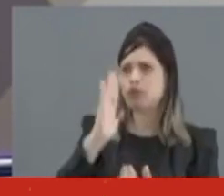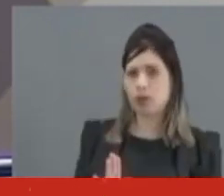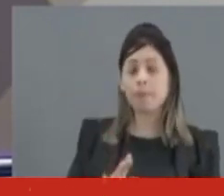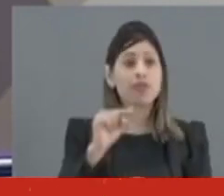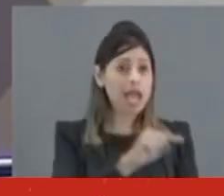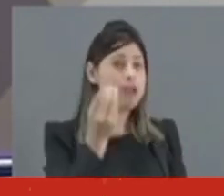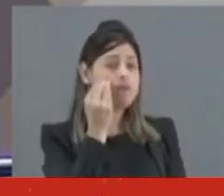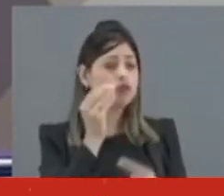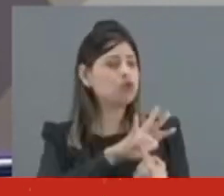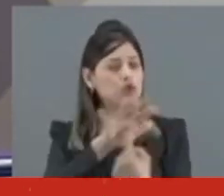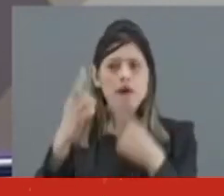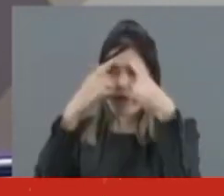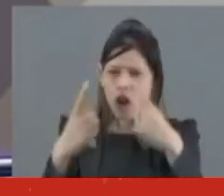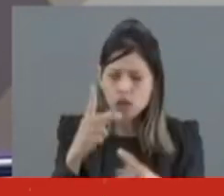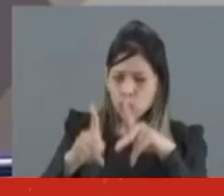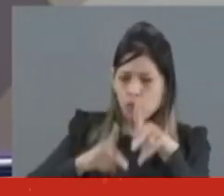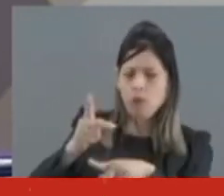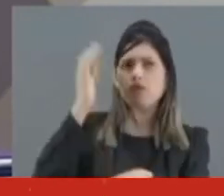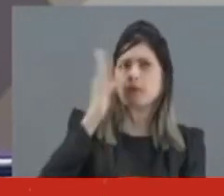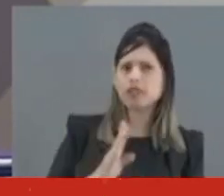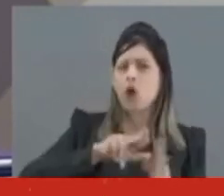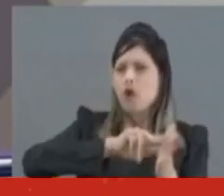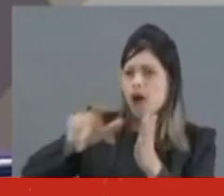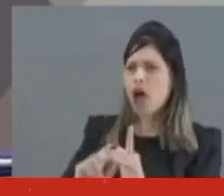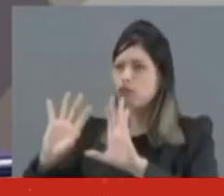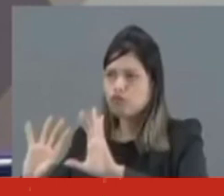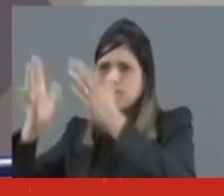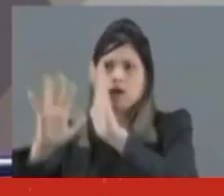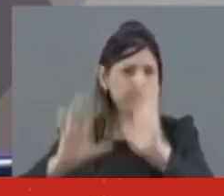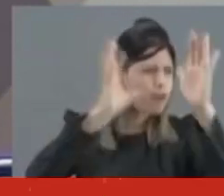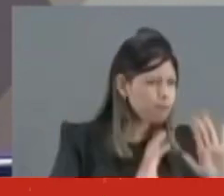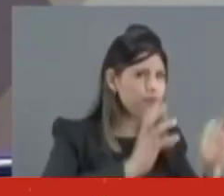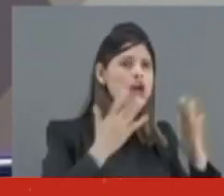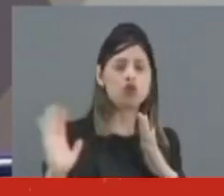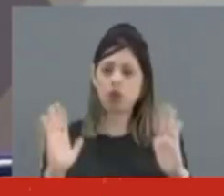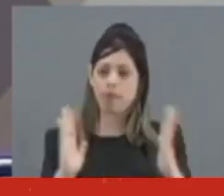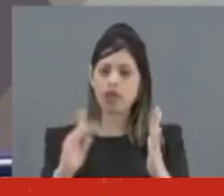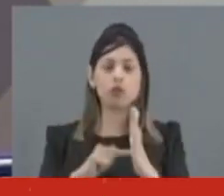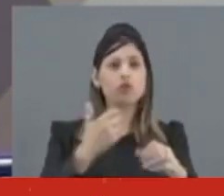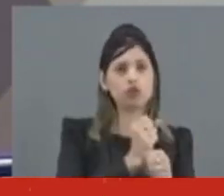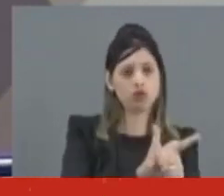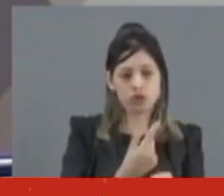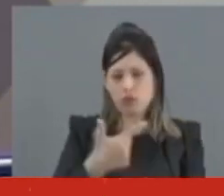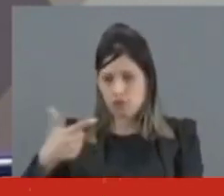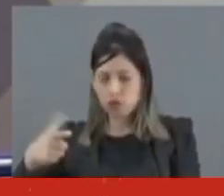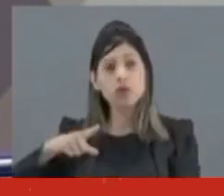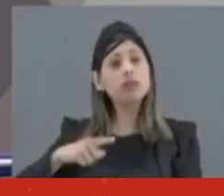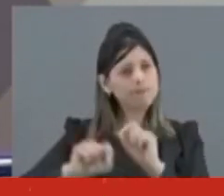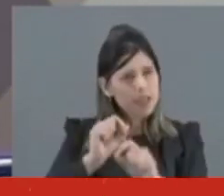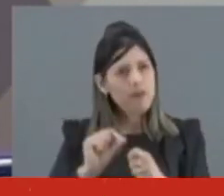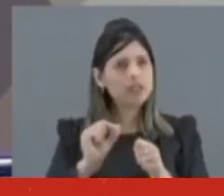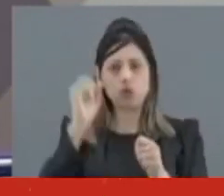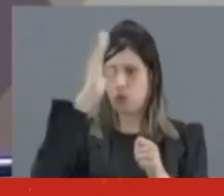a violência entre a população brasileira durante vários eventos no período pré-eleitoral de 2022. Nos discursos dizia que o Brasil estaria atravessando uma